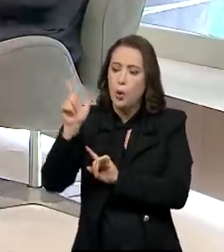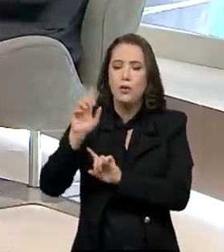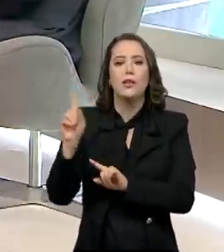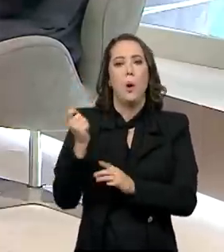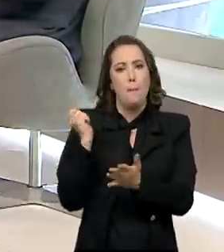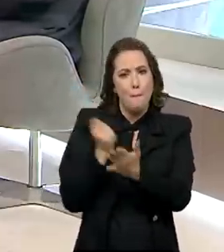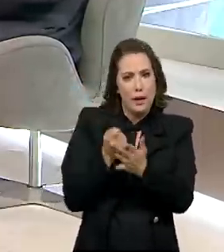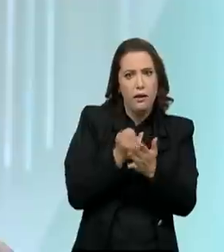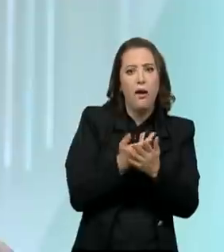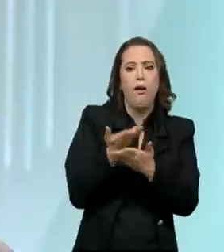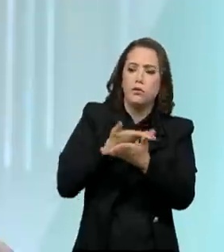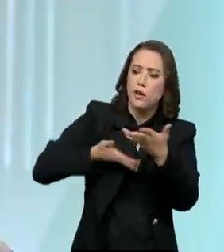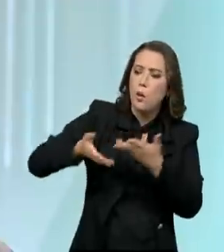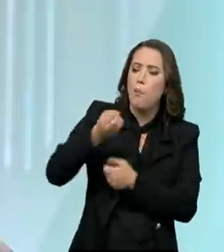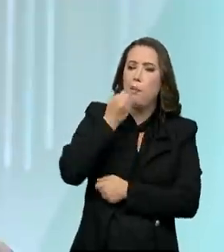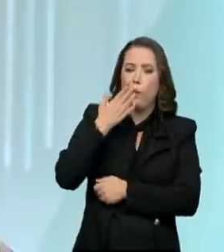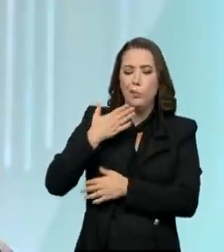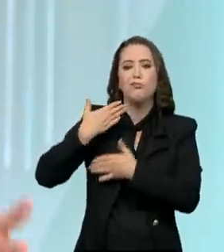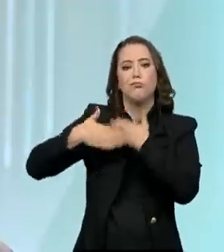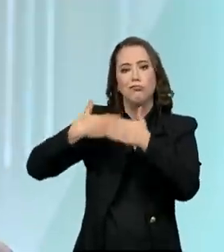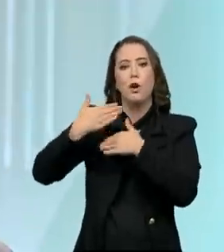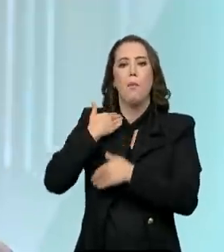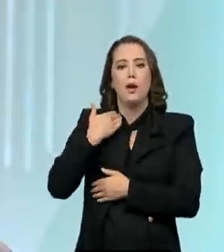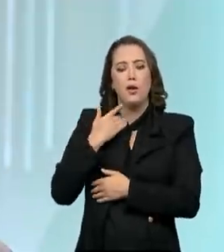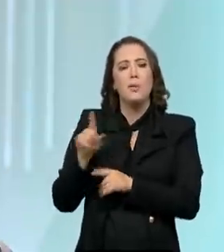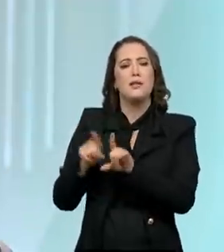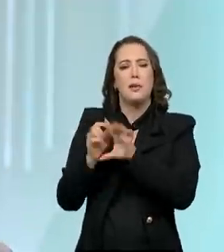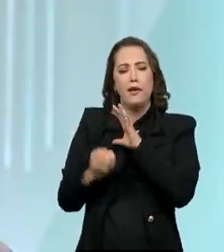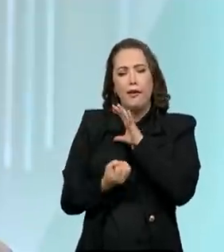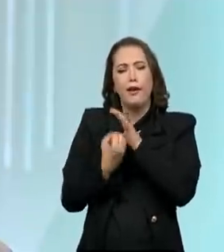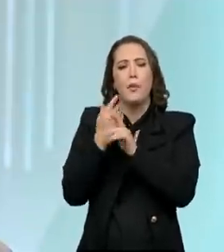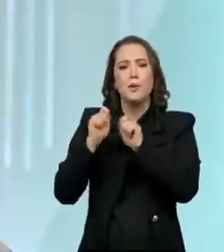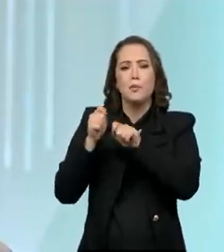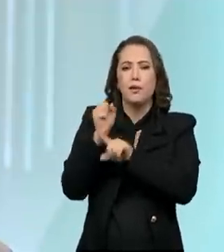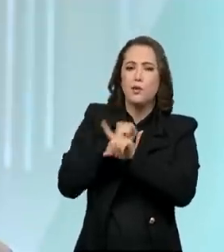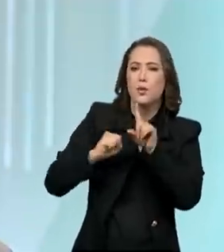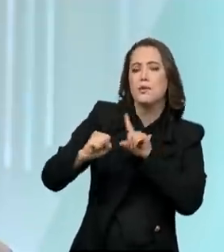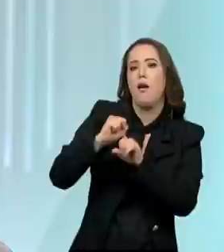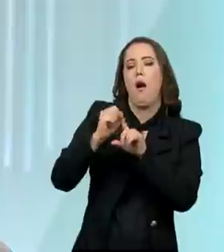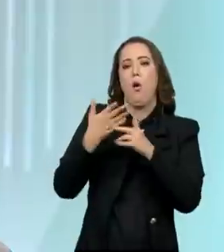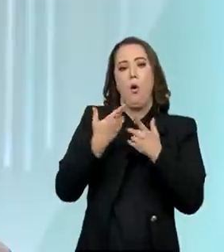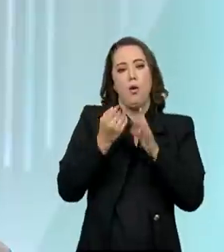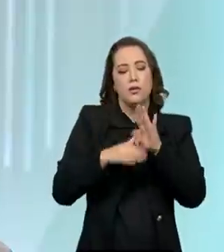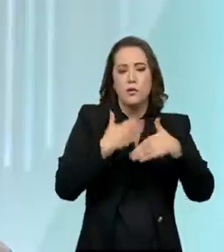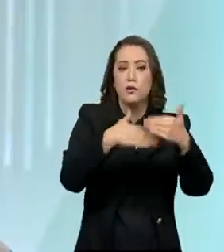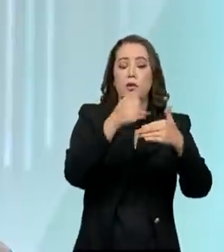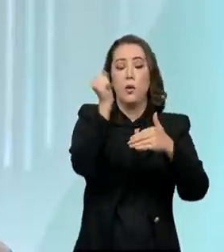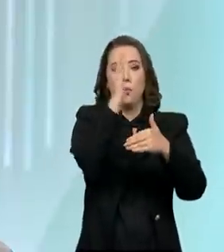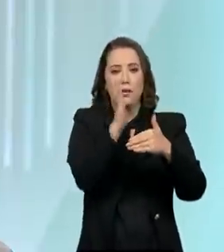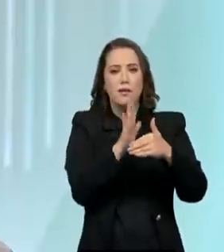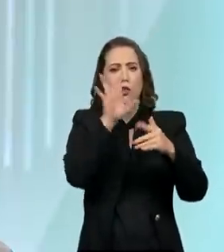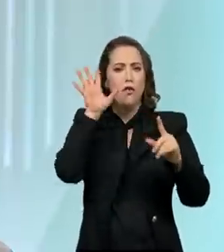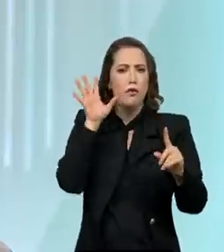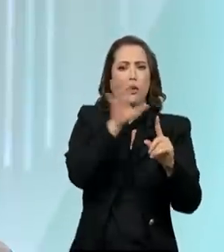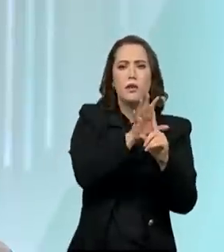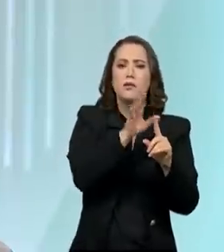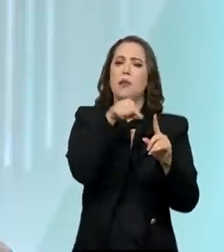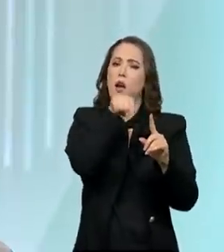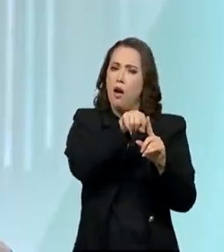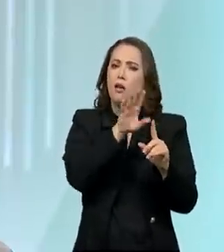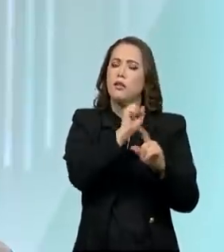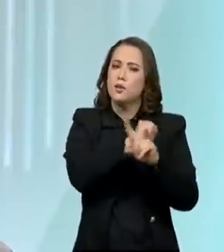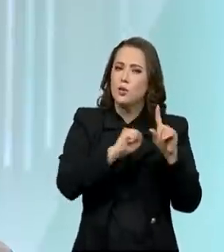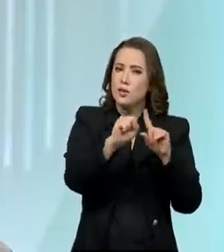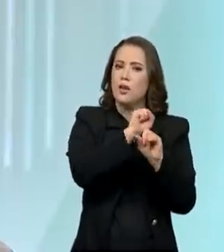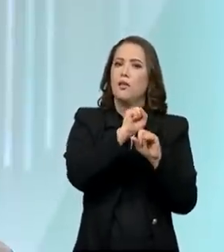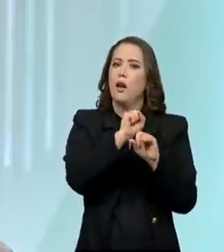contas, ter uma boa rentabilidade, mas gerar lucro social, gerar lucro ambiental, desenvolver o Brasil. É focado no impacto e no propósito. Esse é o